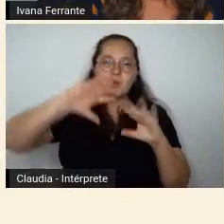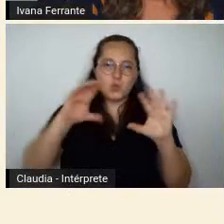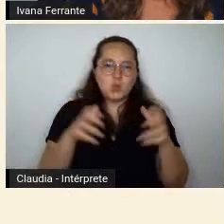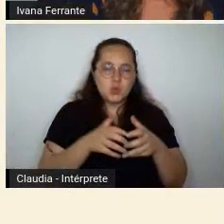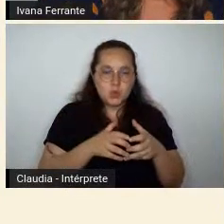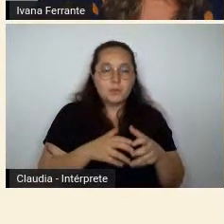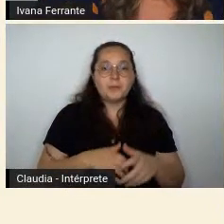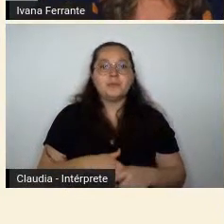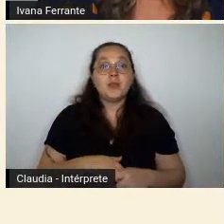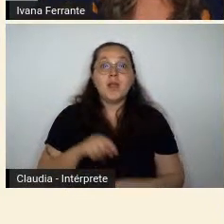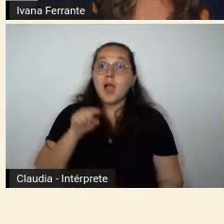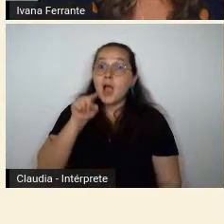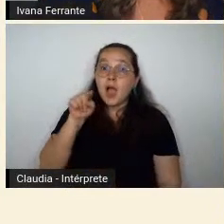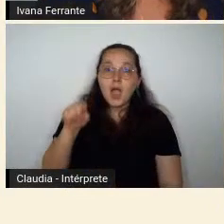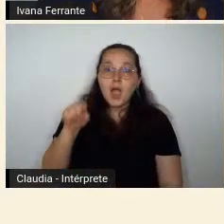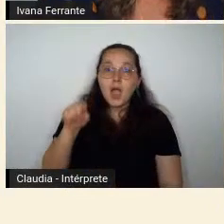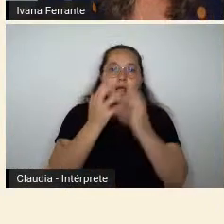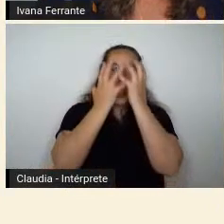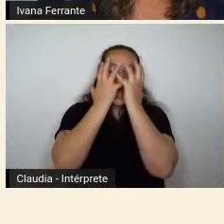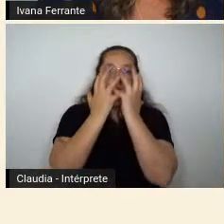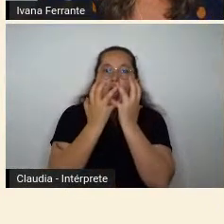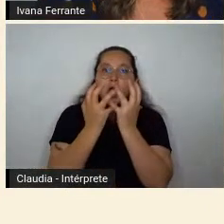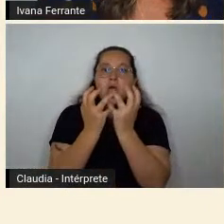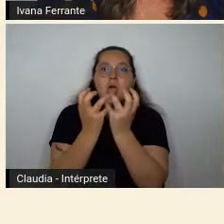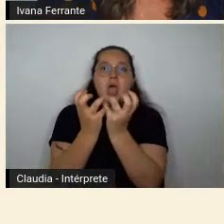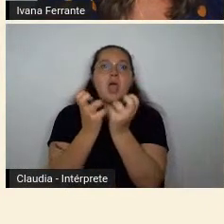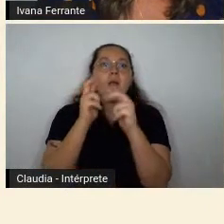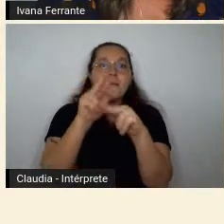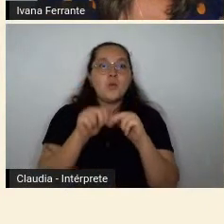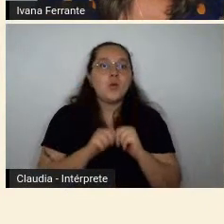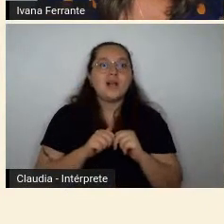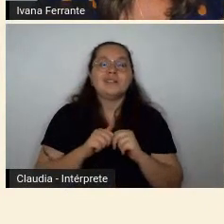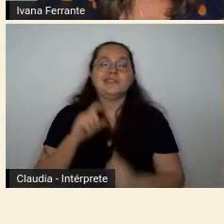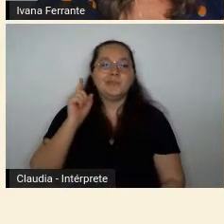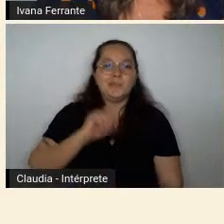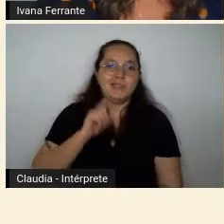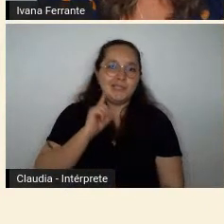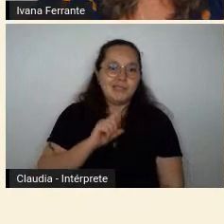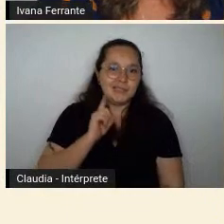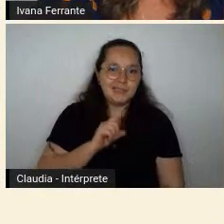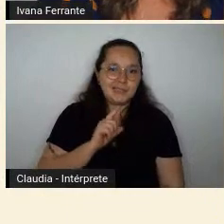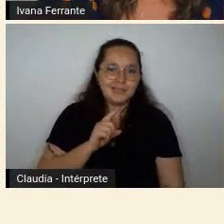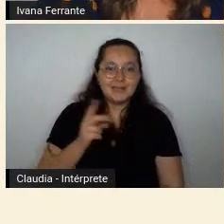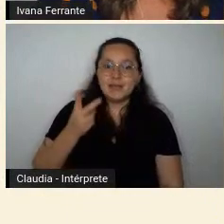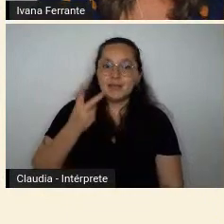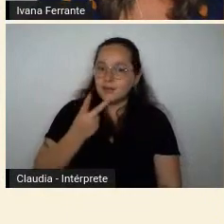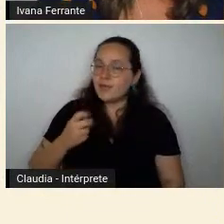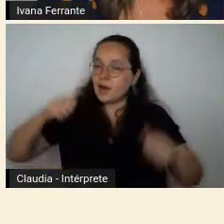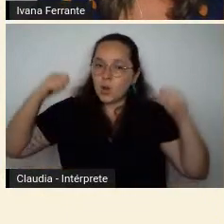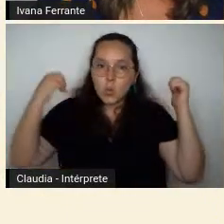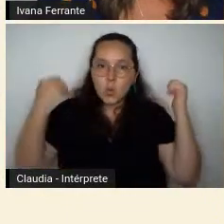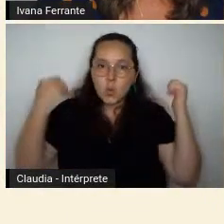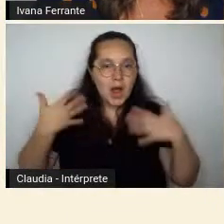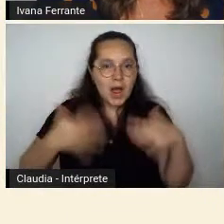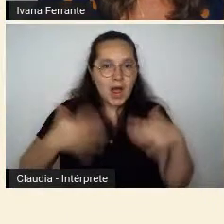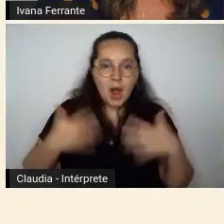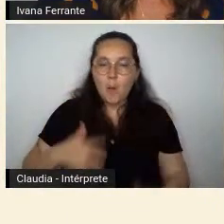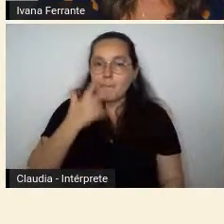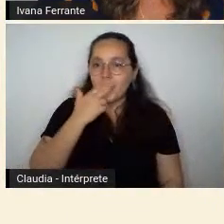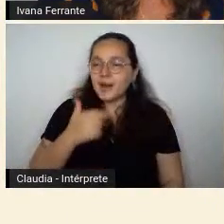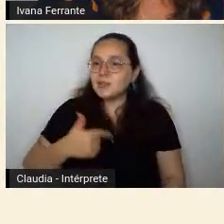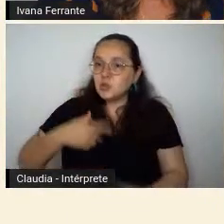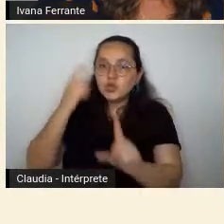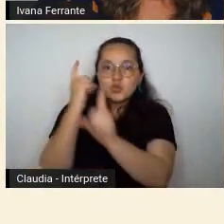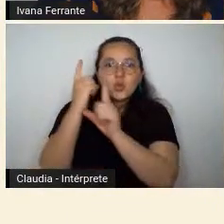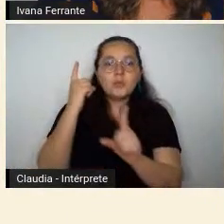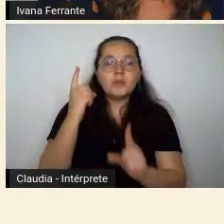ela se encanta por esses tons de Minas Gerais e diz que redescobriu aí uma cor que